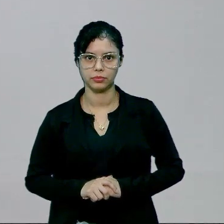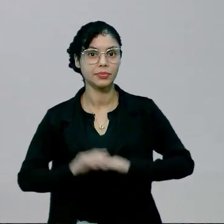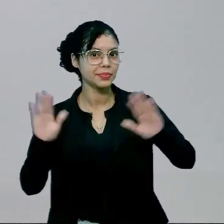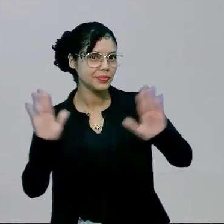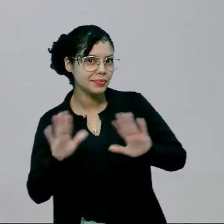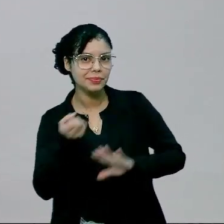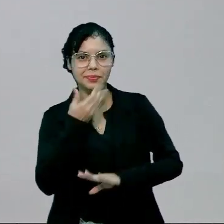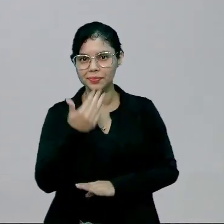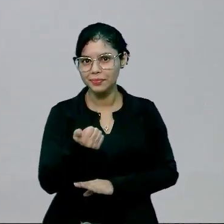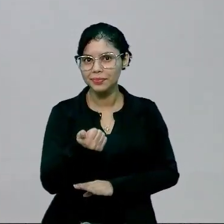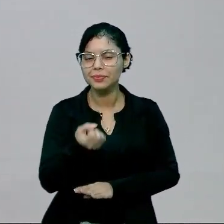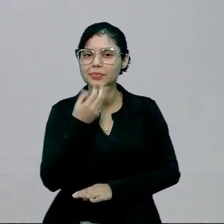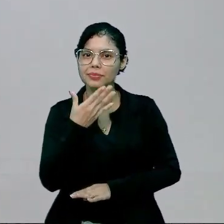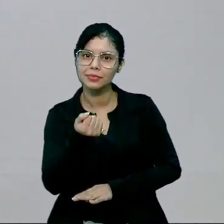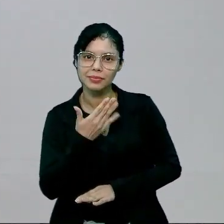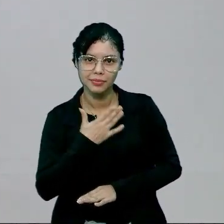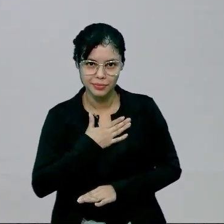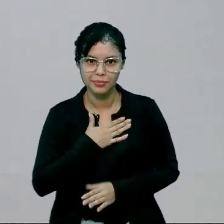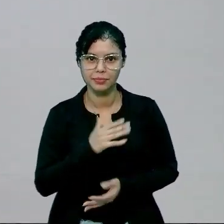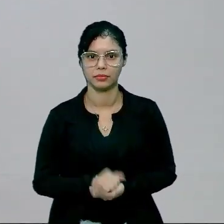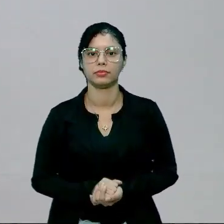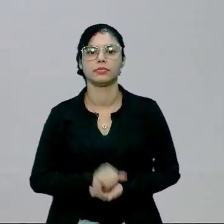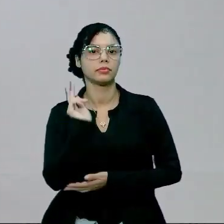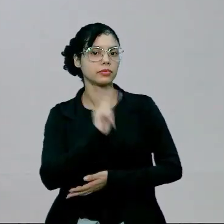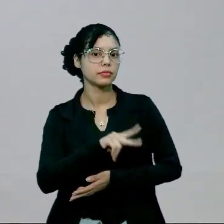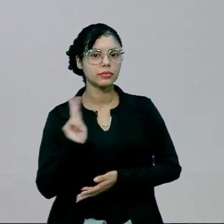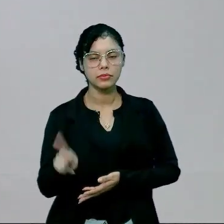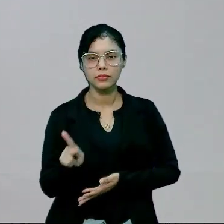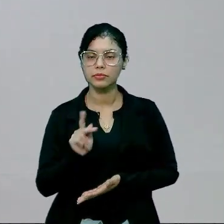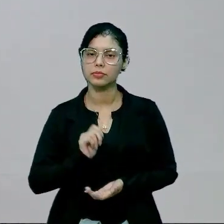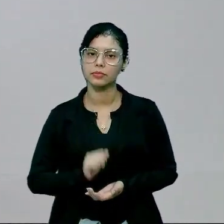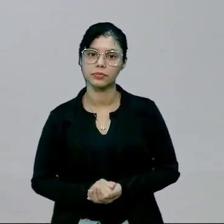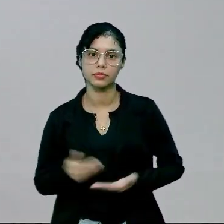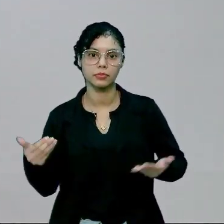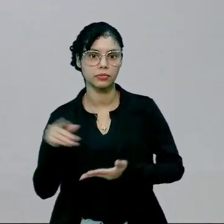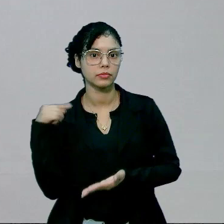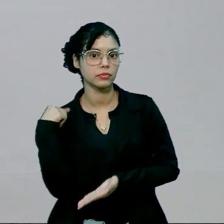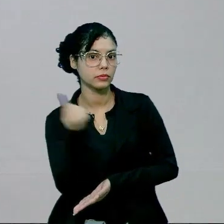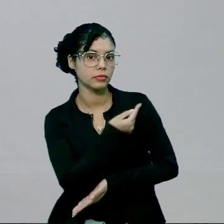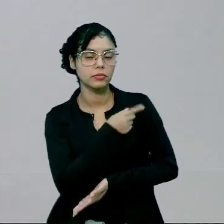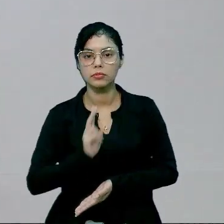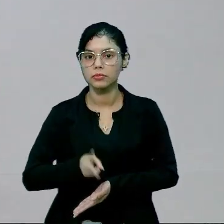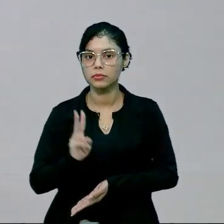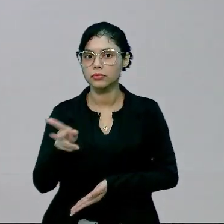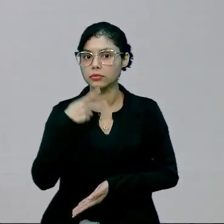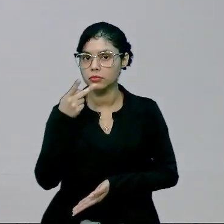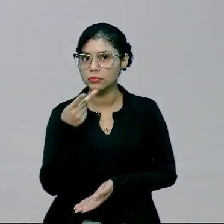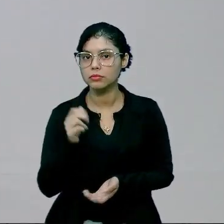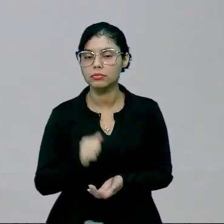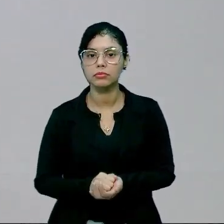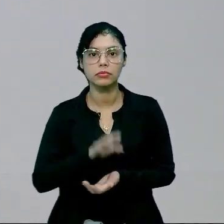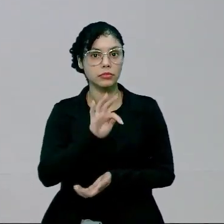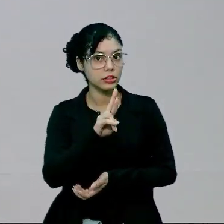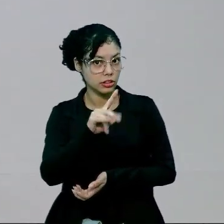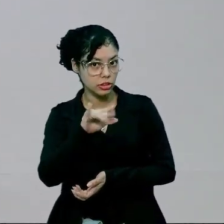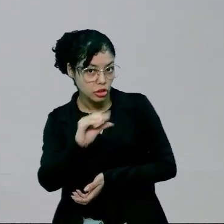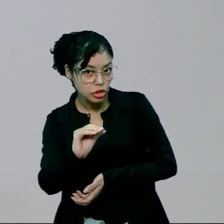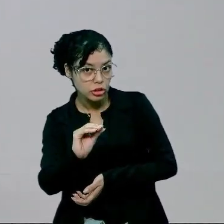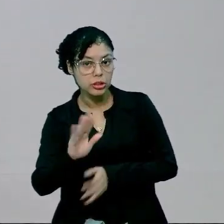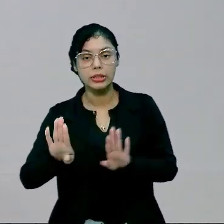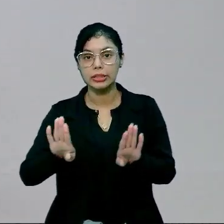Olá, tudo bem com vocês? Tudo bem comigo? Hoje nós vamos continuar falando de estatística e